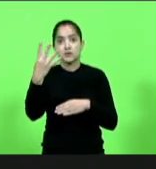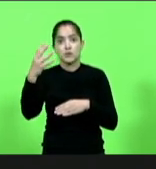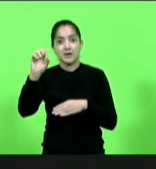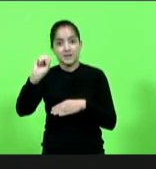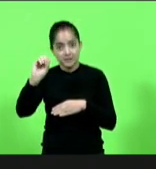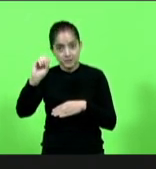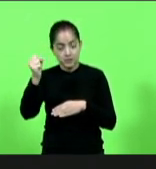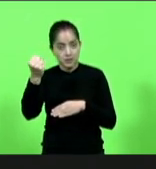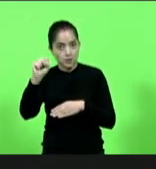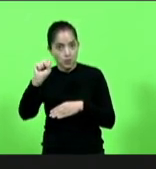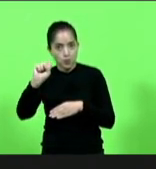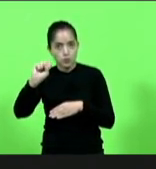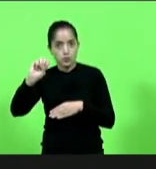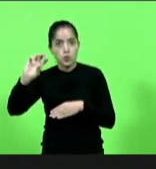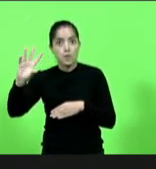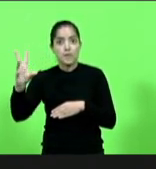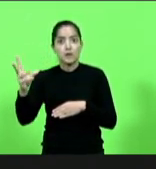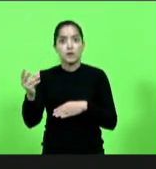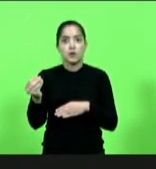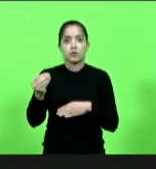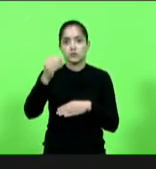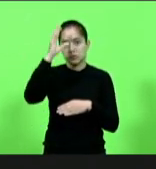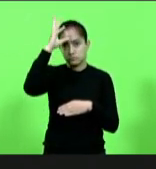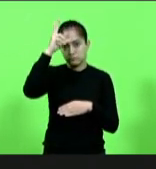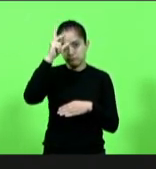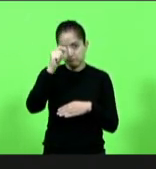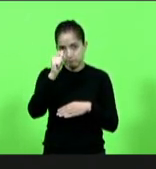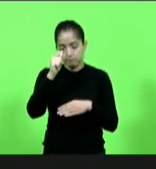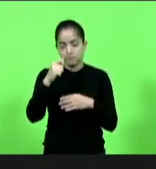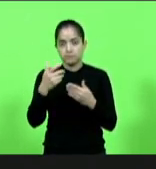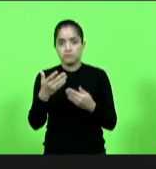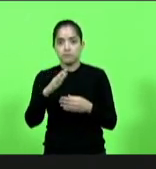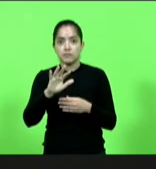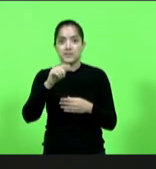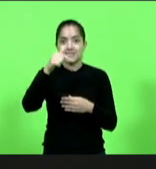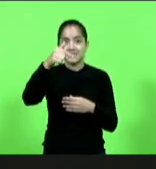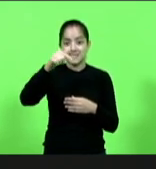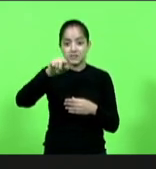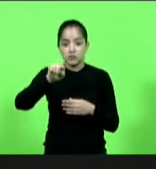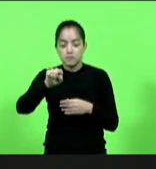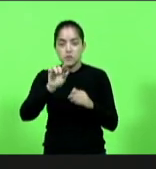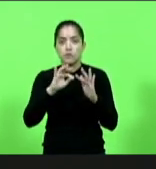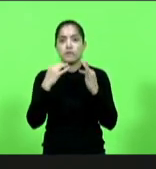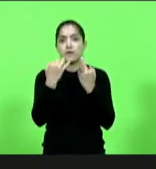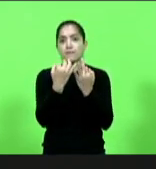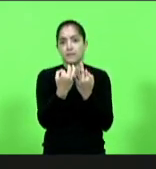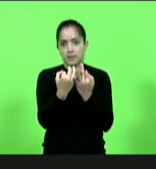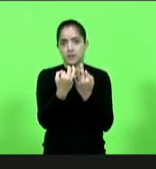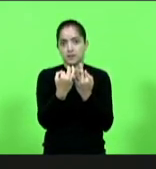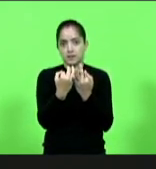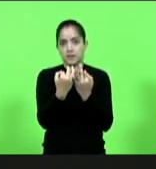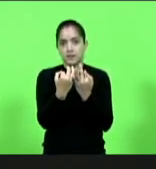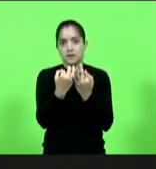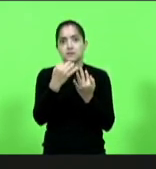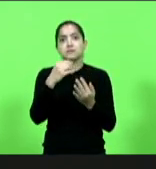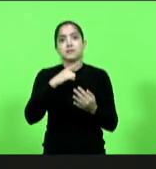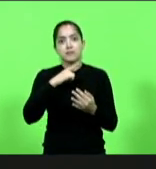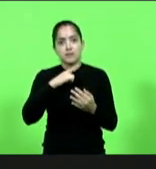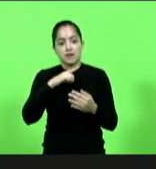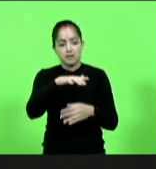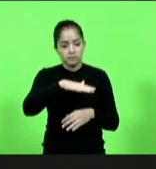frangos, conforme a SIDASC. Aproximadamente 7 mil famílias têm aviários e vivem